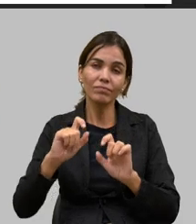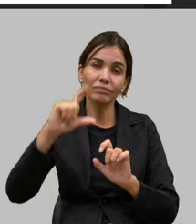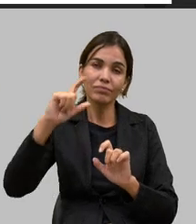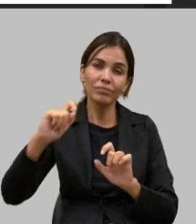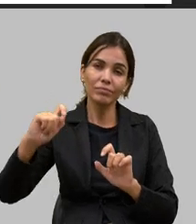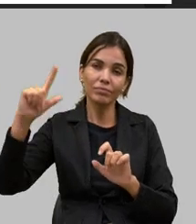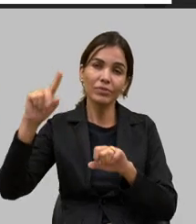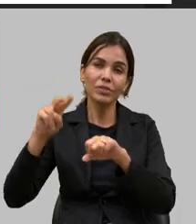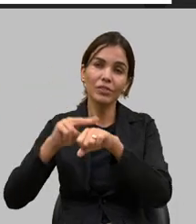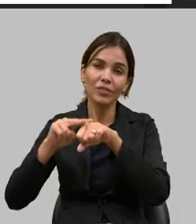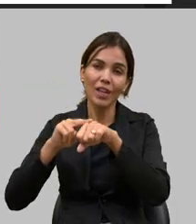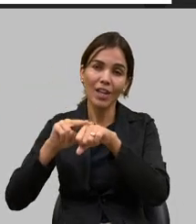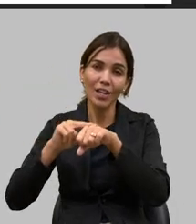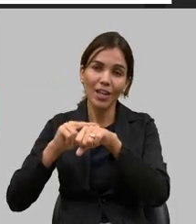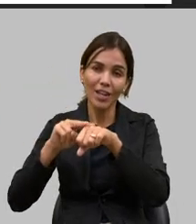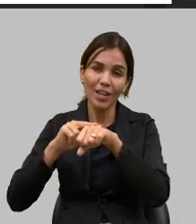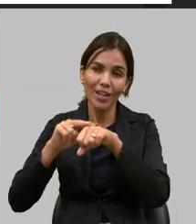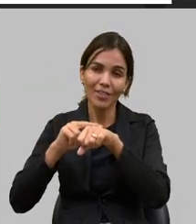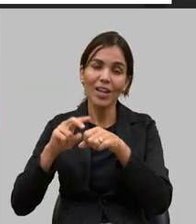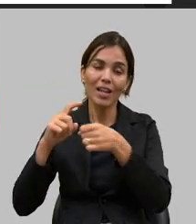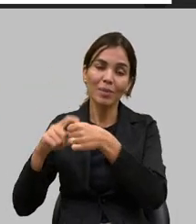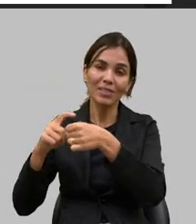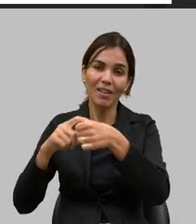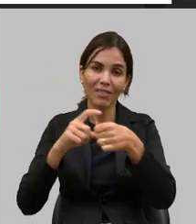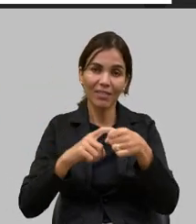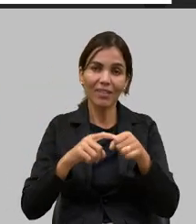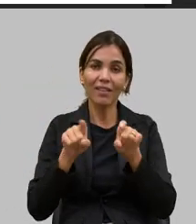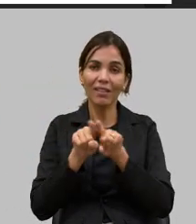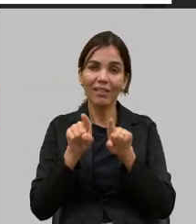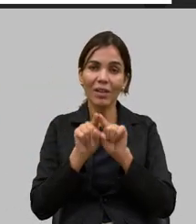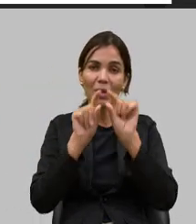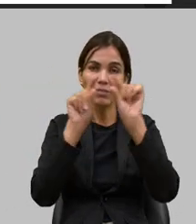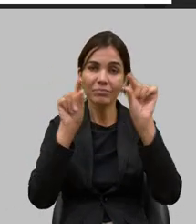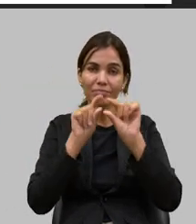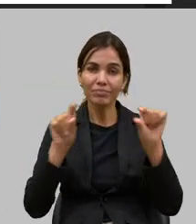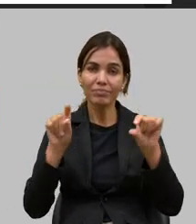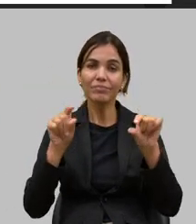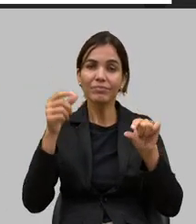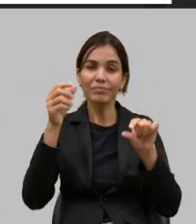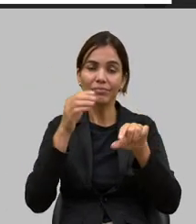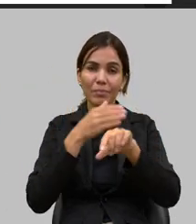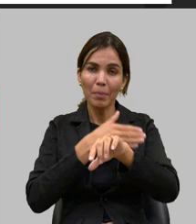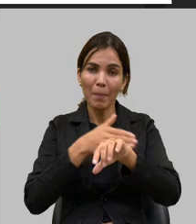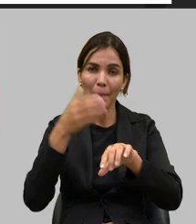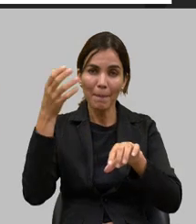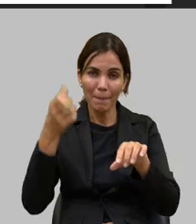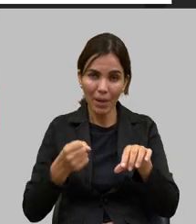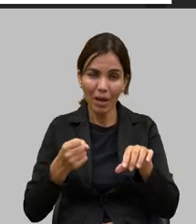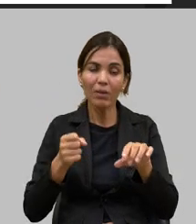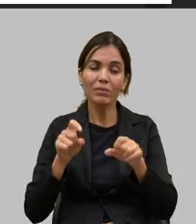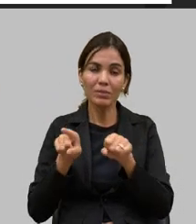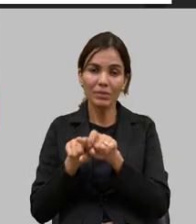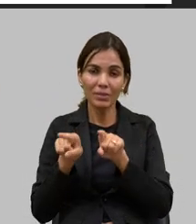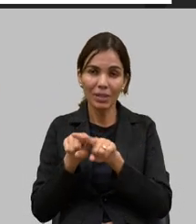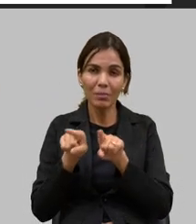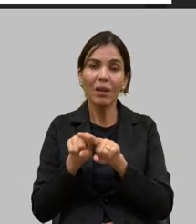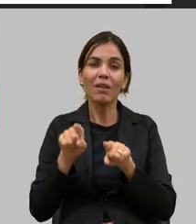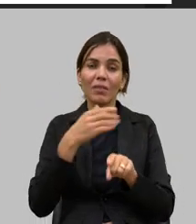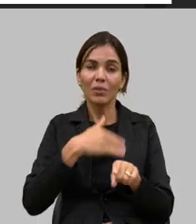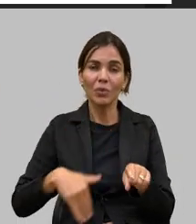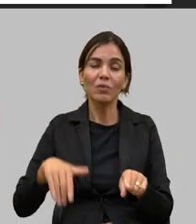branco do governo federal são as parcerias que nós temos só essa diferença de 19 até agora foram 135